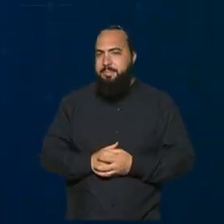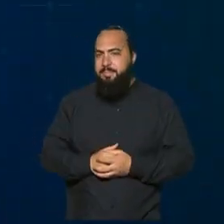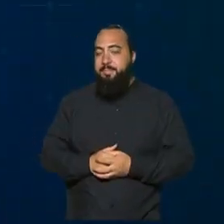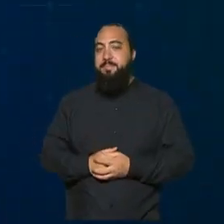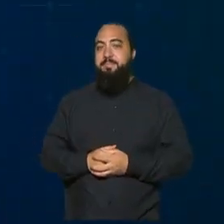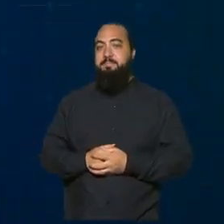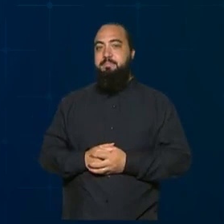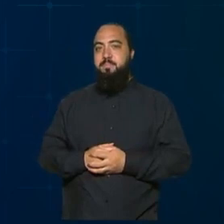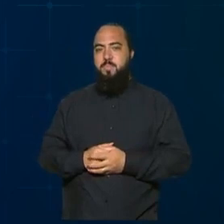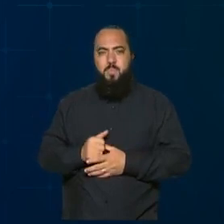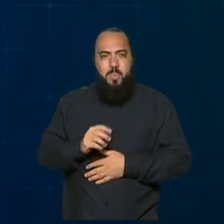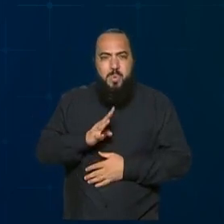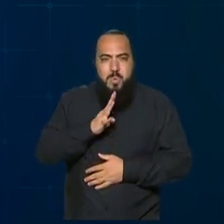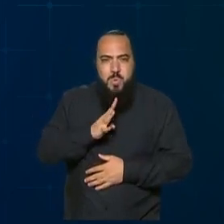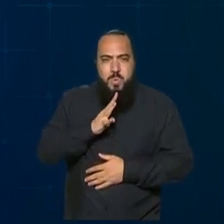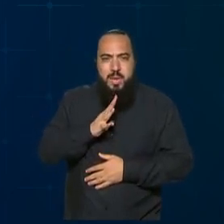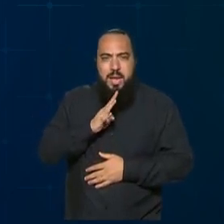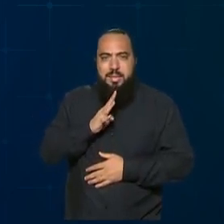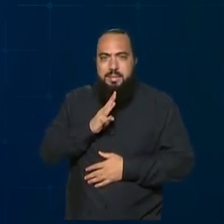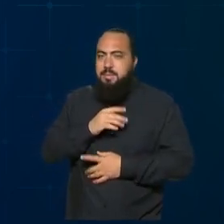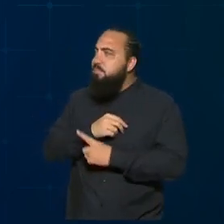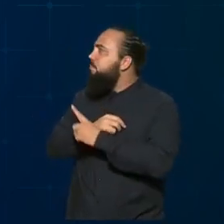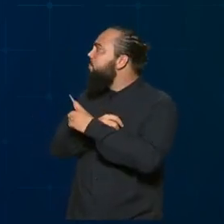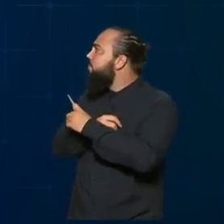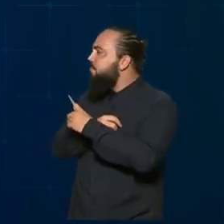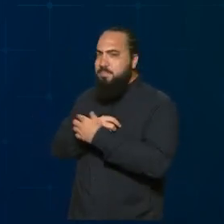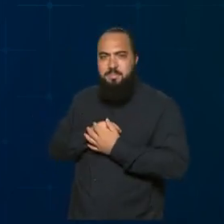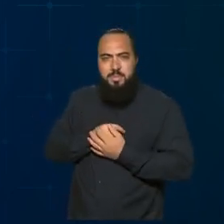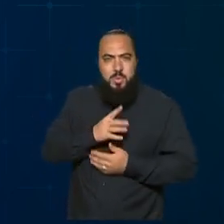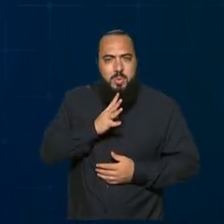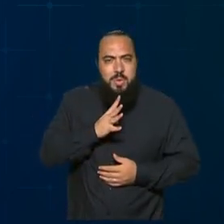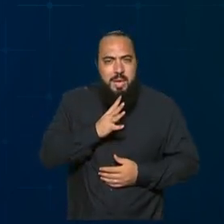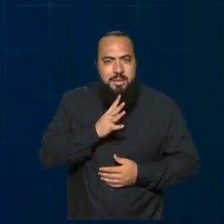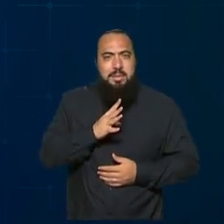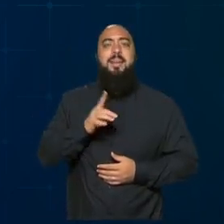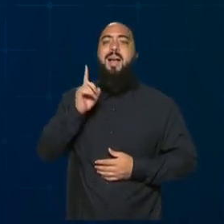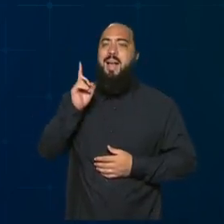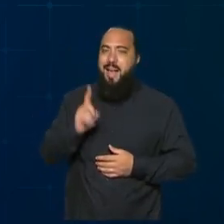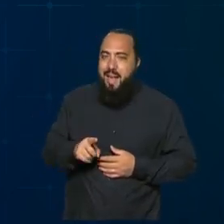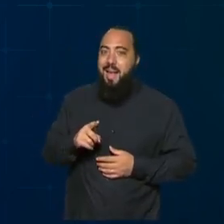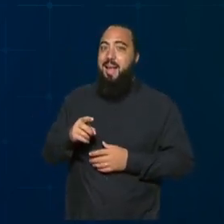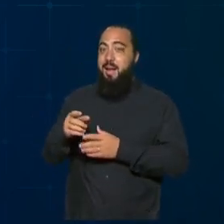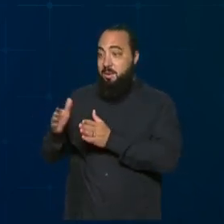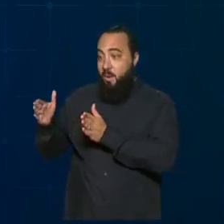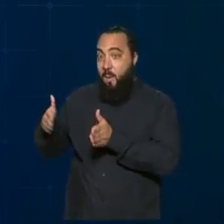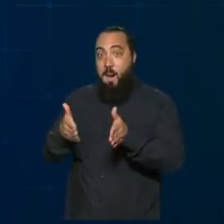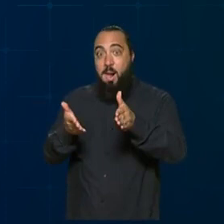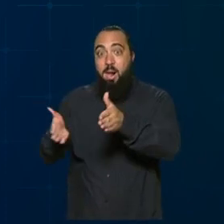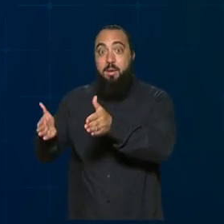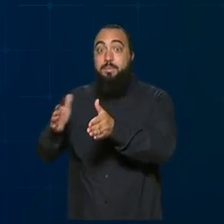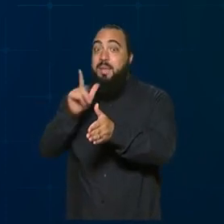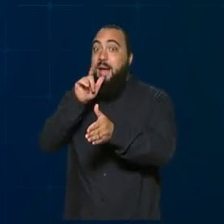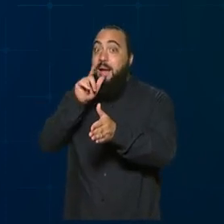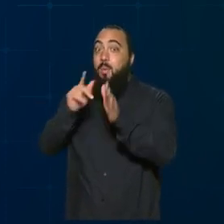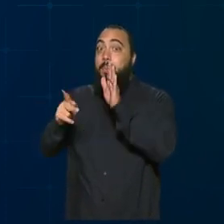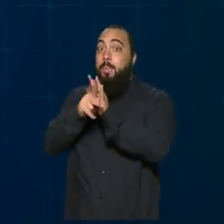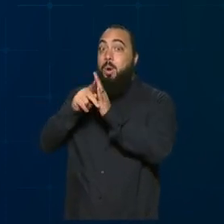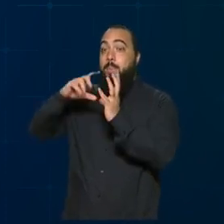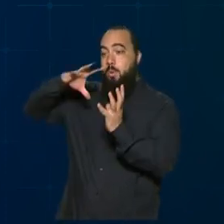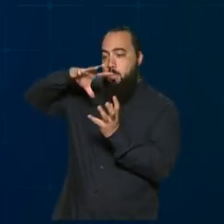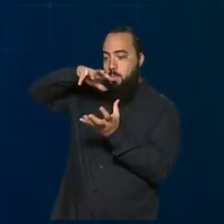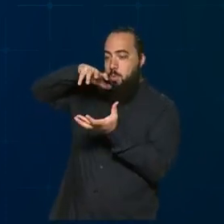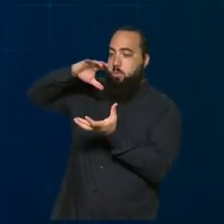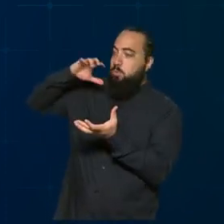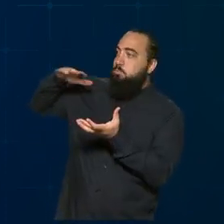Você já ouviu falar dos rios voadores? Rios voadores são os cursos de água atmosféricos que são formados por